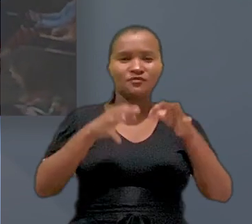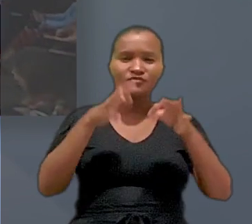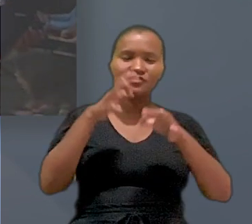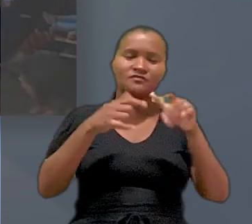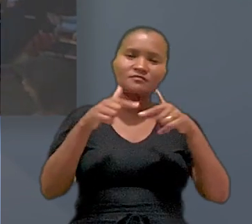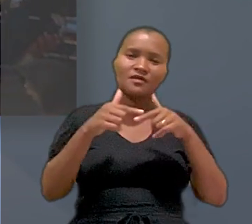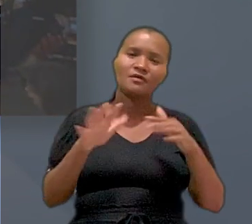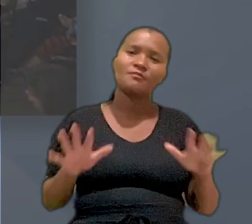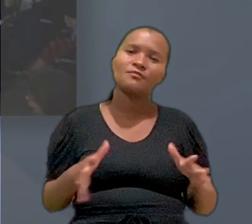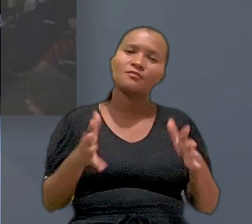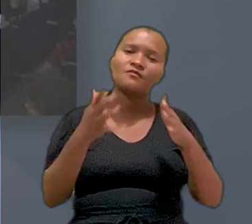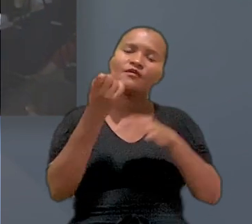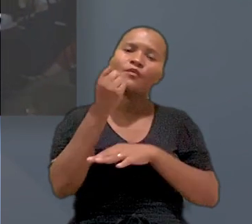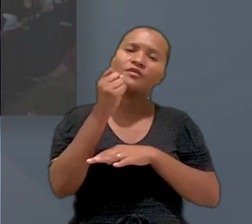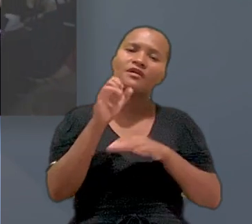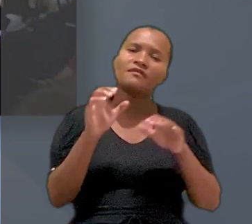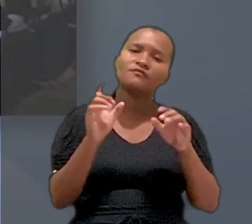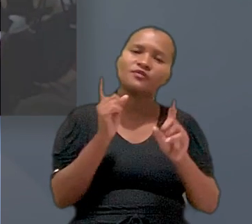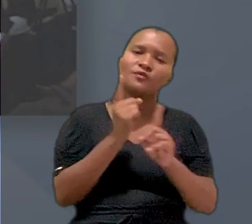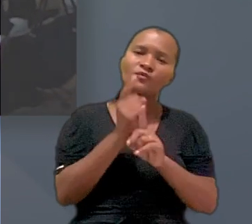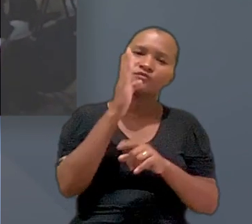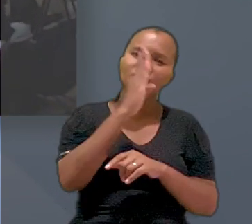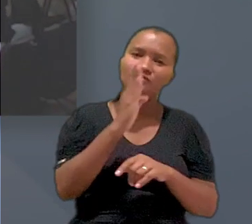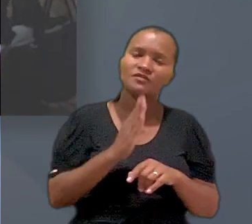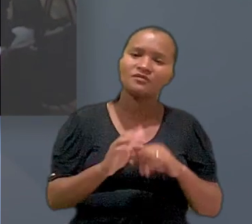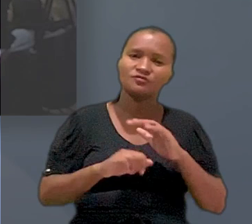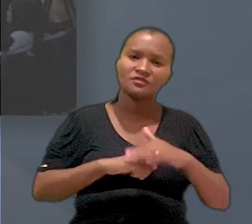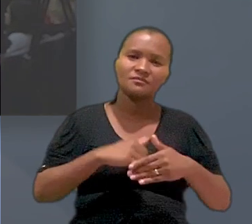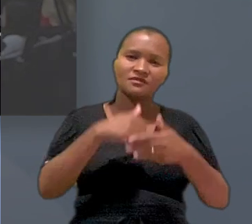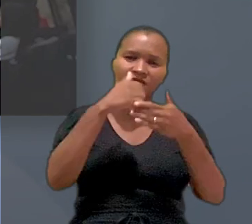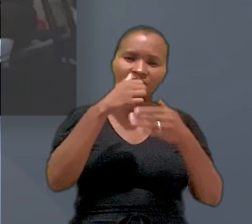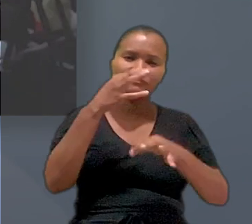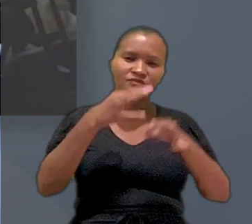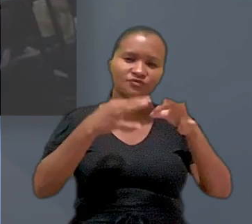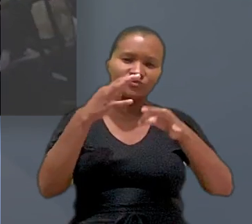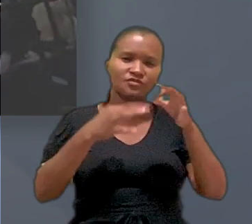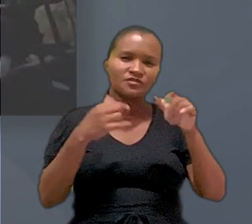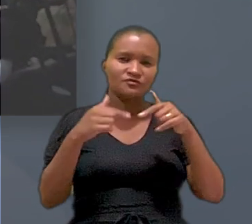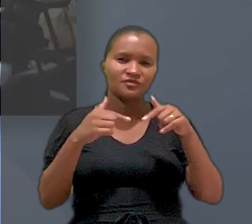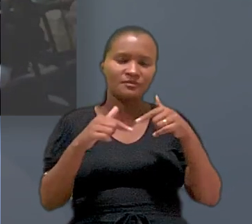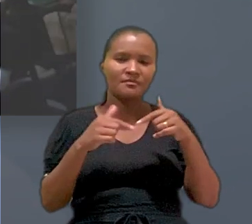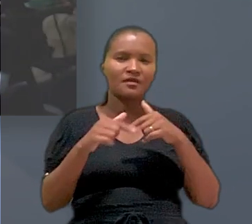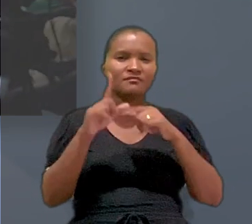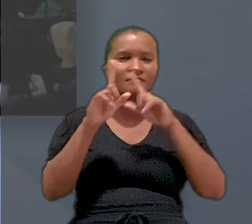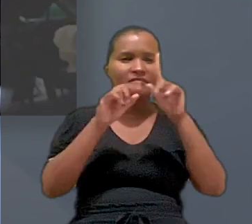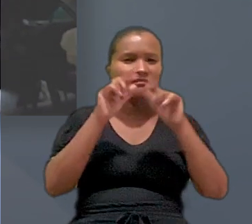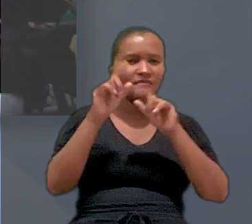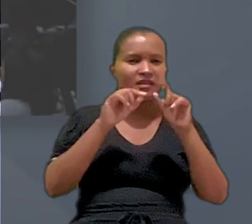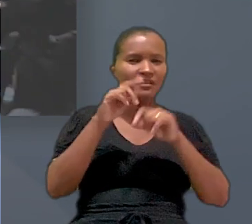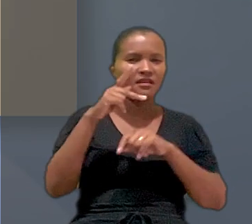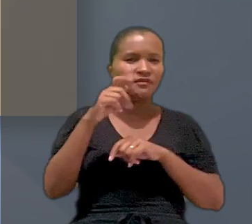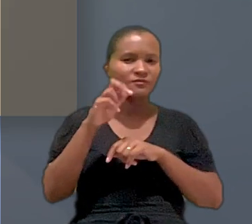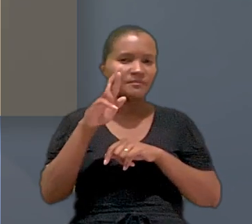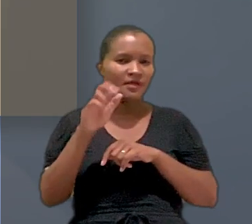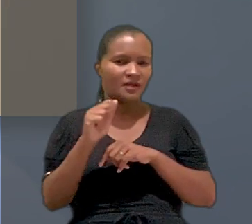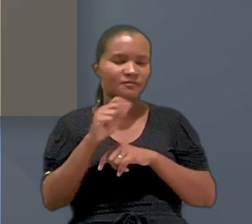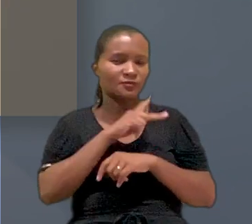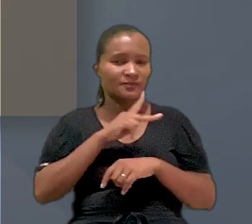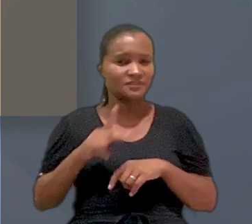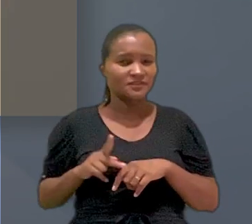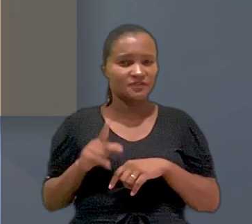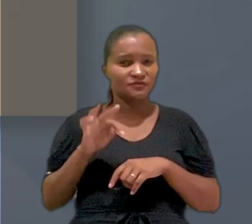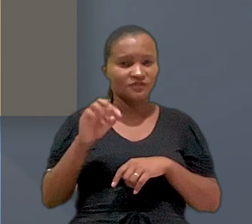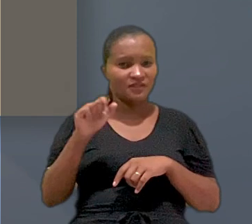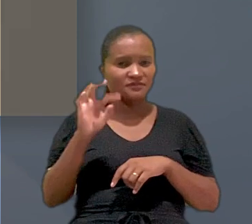Justiça do Trabalho, promoveu o 8º Encontro Nacional de Sustentabilidade da Justiça do Trabalho em Belém, no Pará. O presidente do